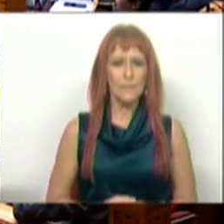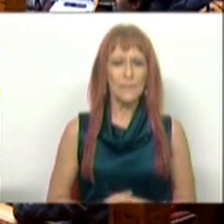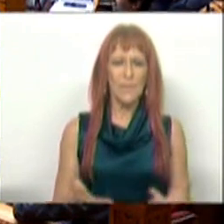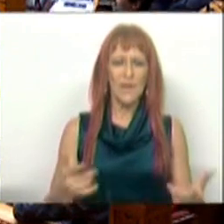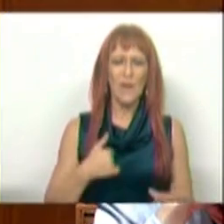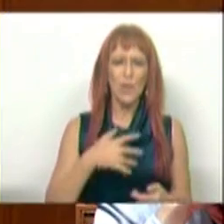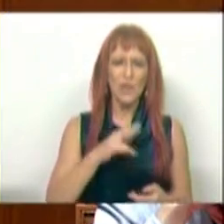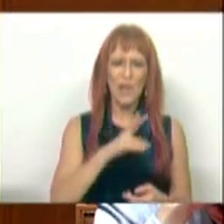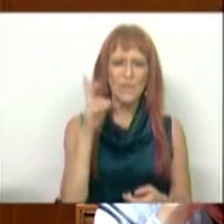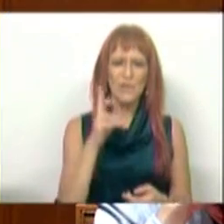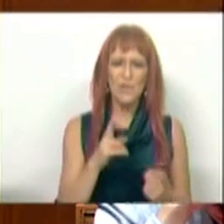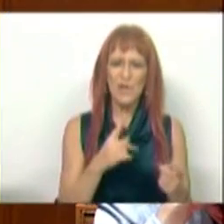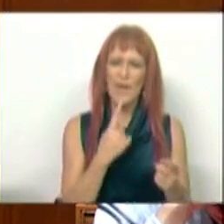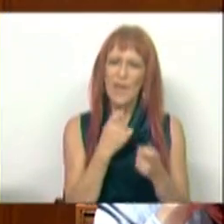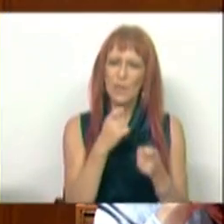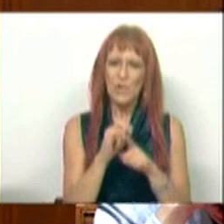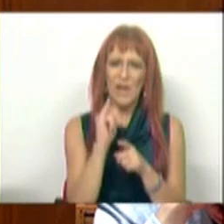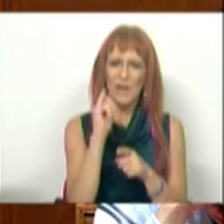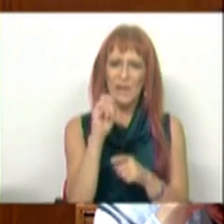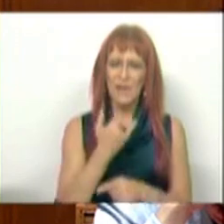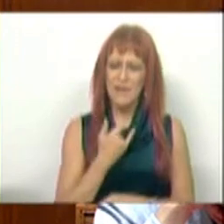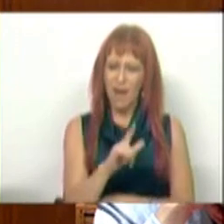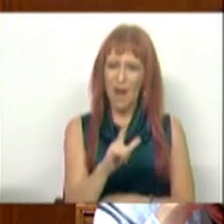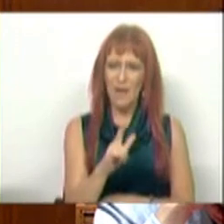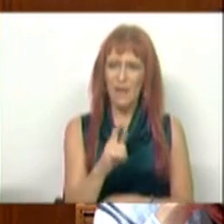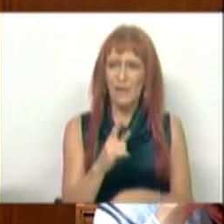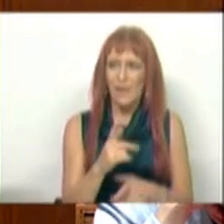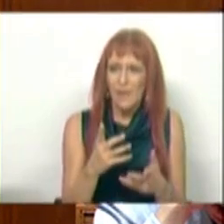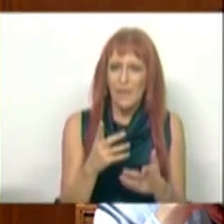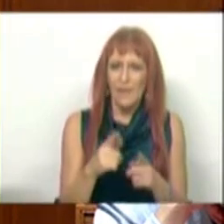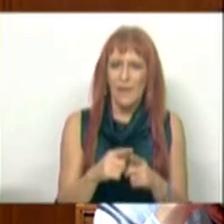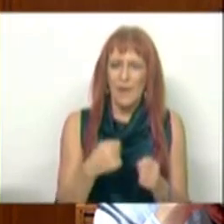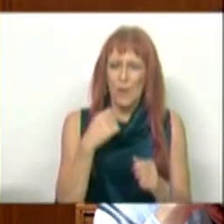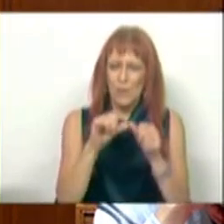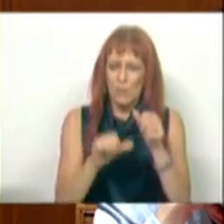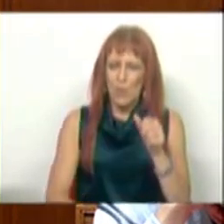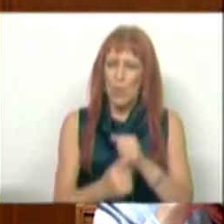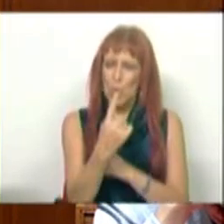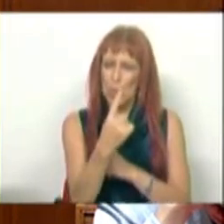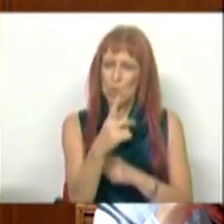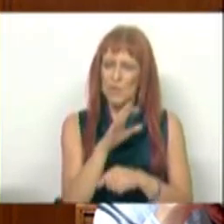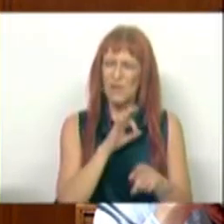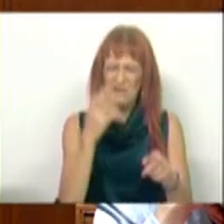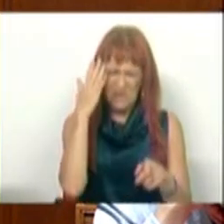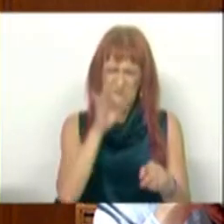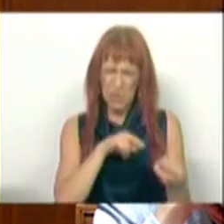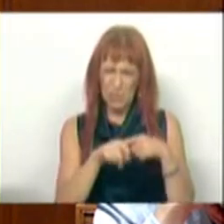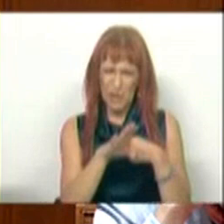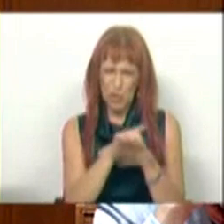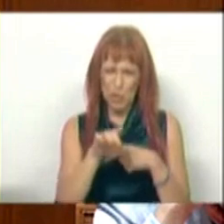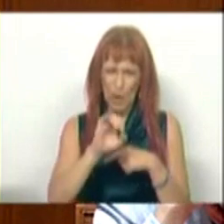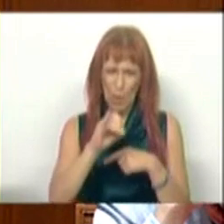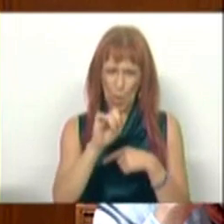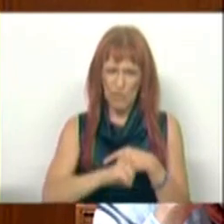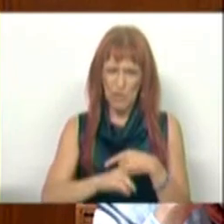Eu gostava de responder às questões da IEL. Uma vez tive uma intervenção do Sr. Deputado João Coutinho